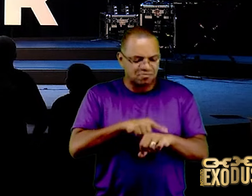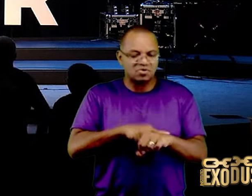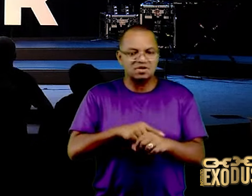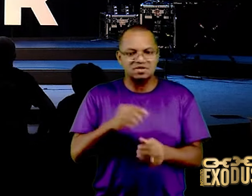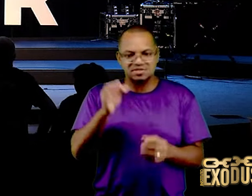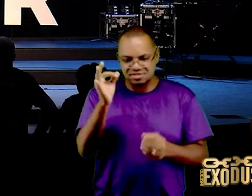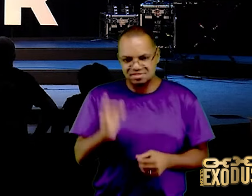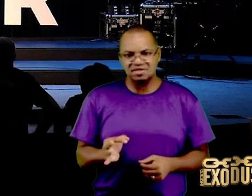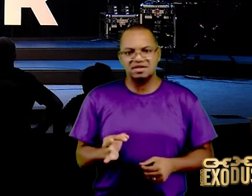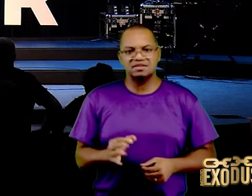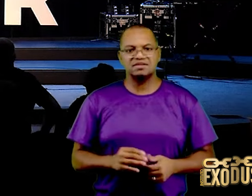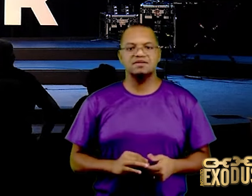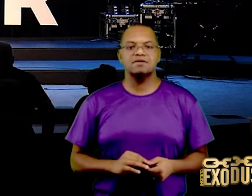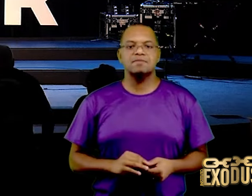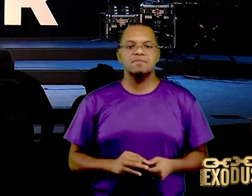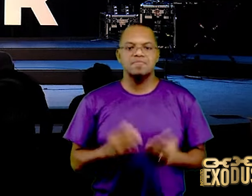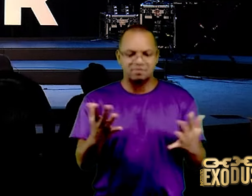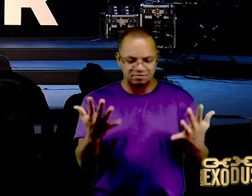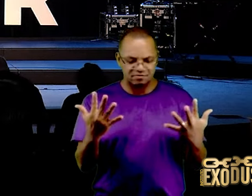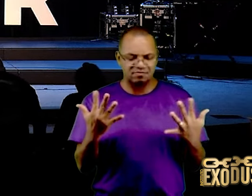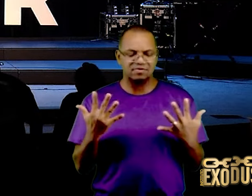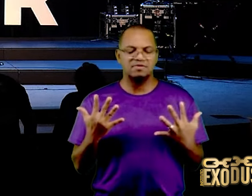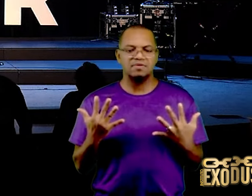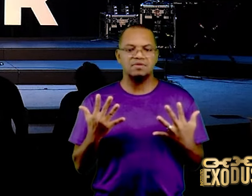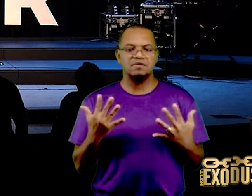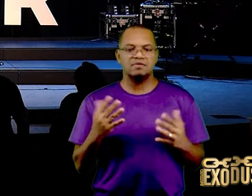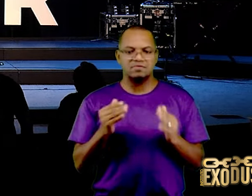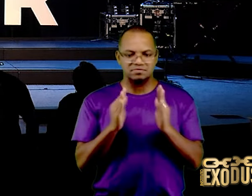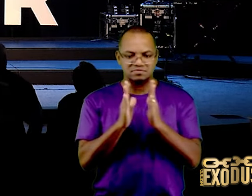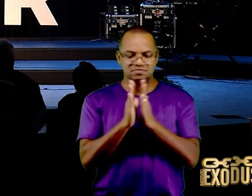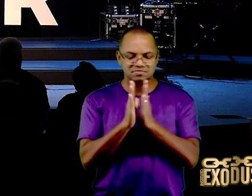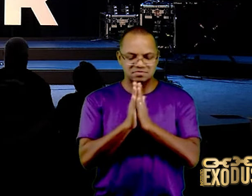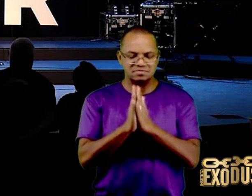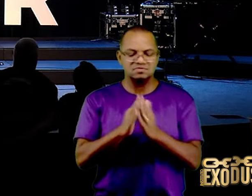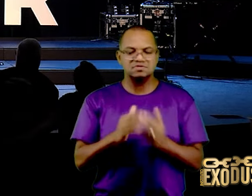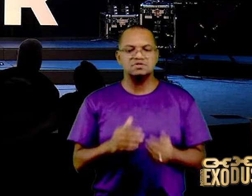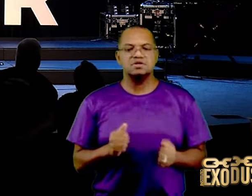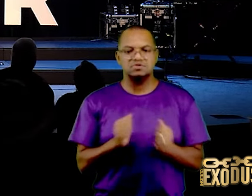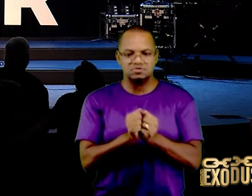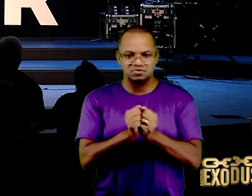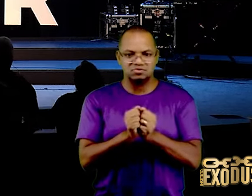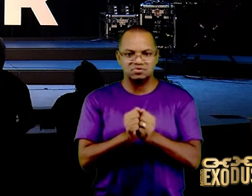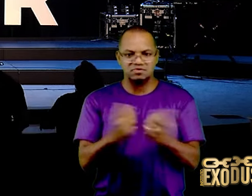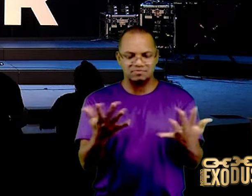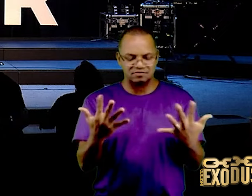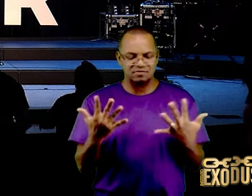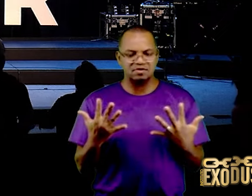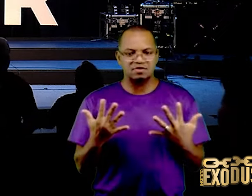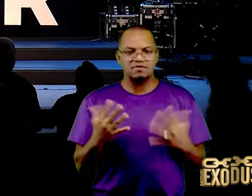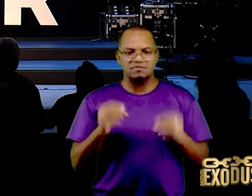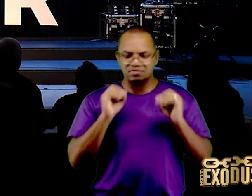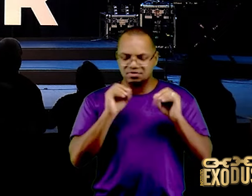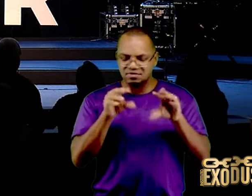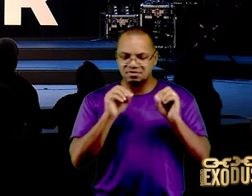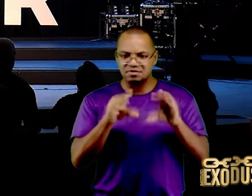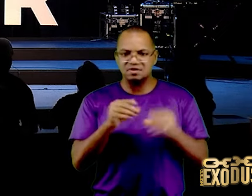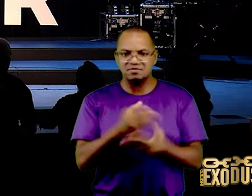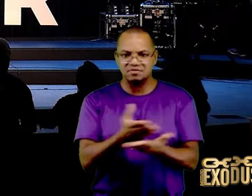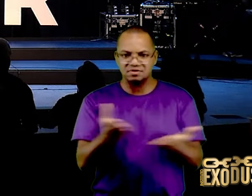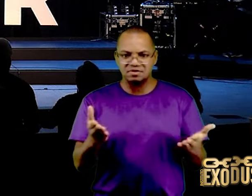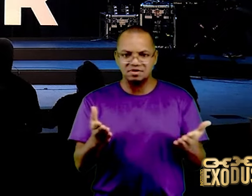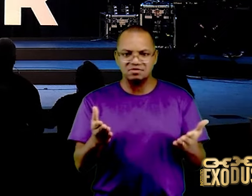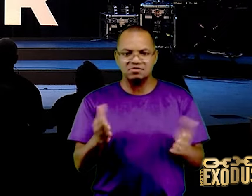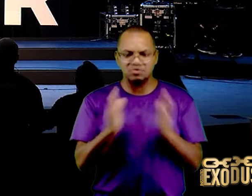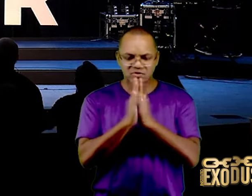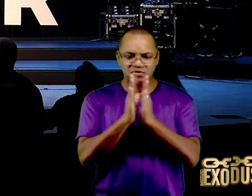vem aqui para frente, vem para cá, vamos orar juntos, sai do seu lugar, vem cá, eu vou ensinar vocês a, orar em guerra,